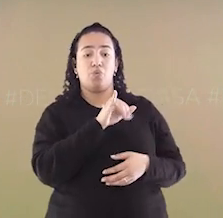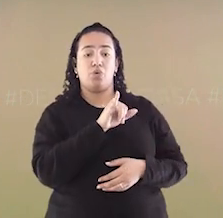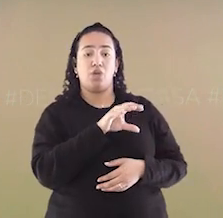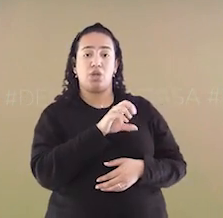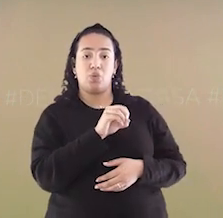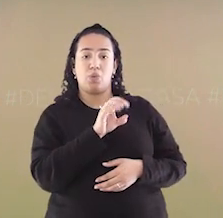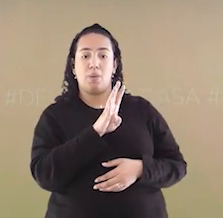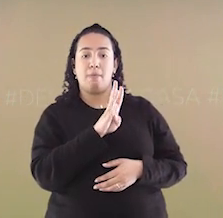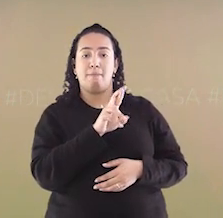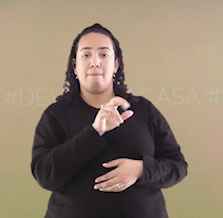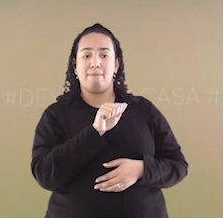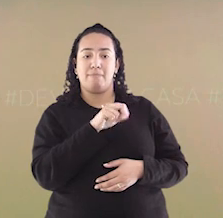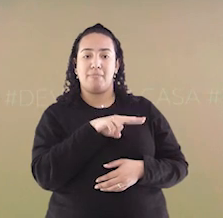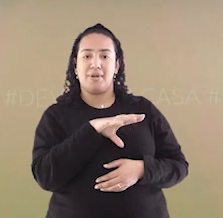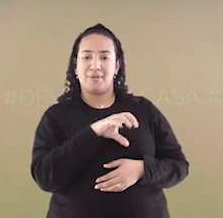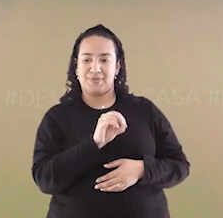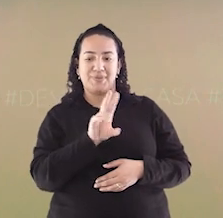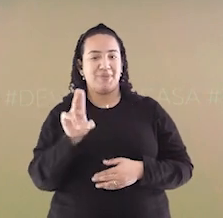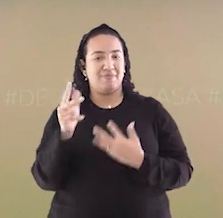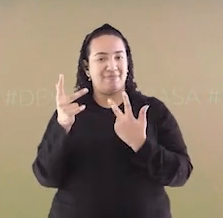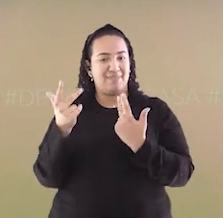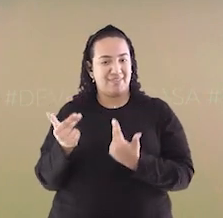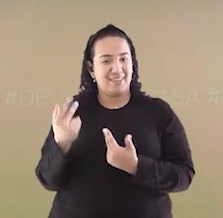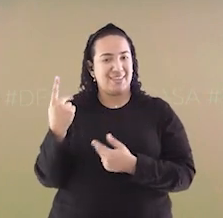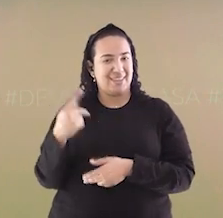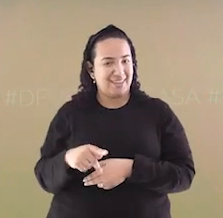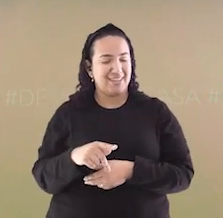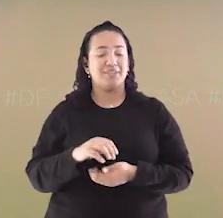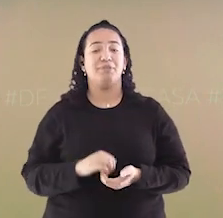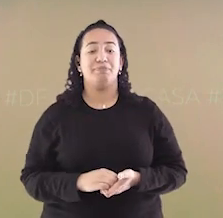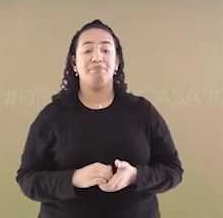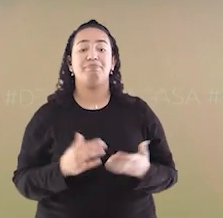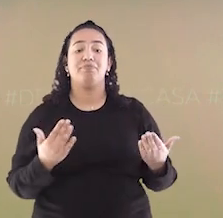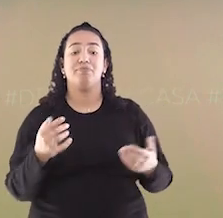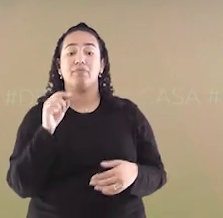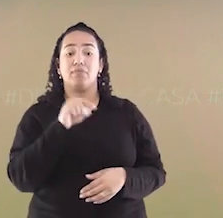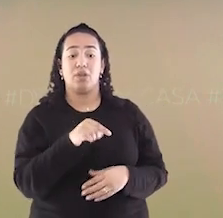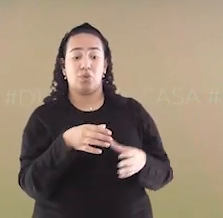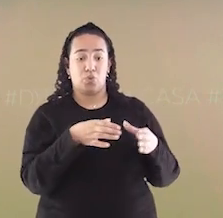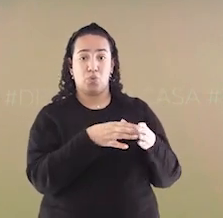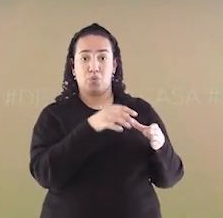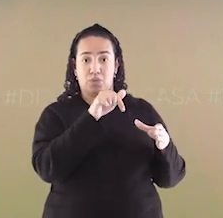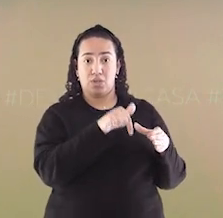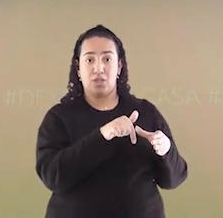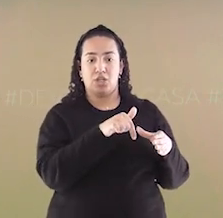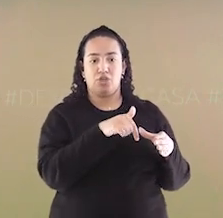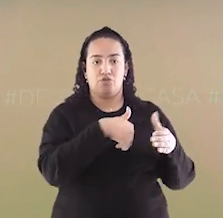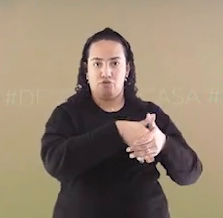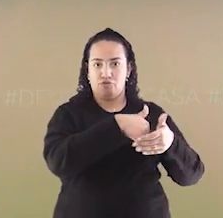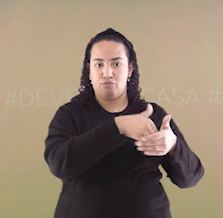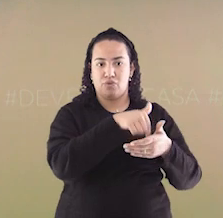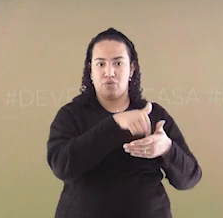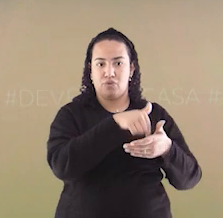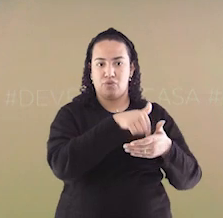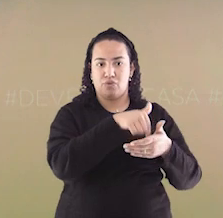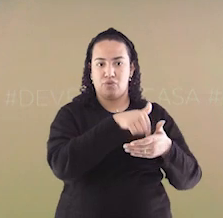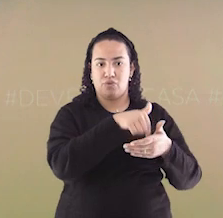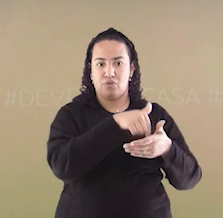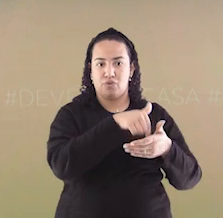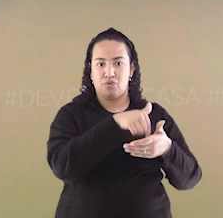Kleber José Andrade. O Clube Rio Branco foi um dos maiores responsáveis pela construção do estádio, por isso,